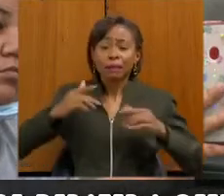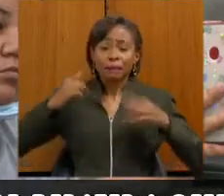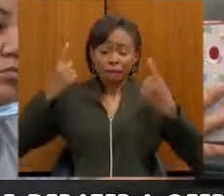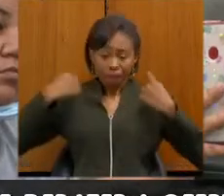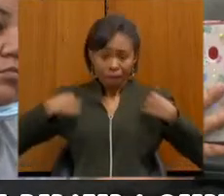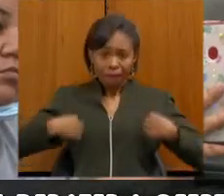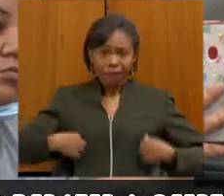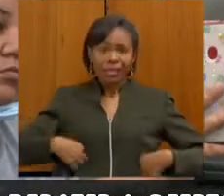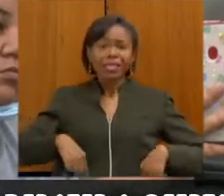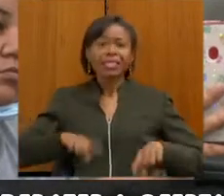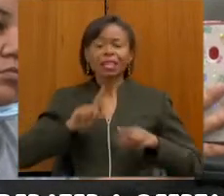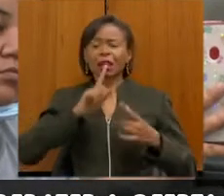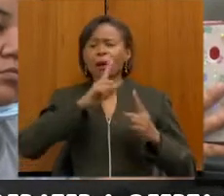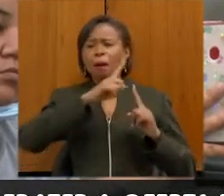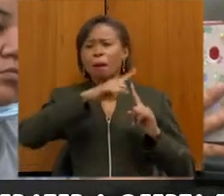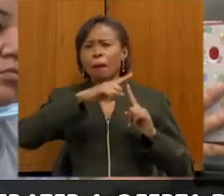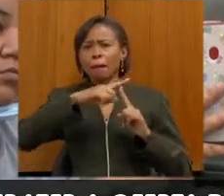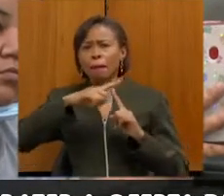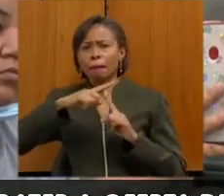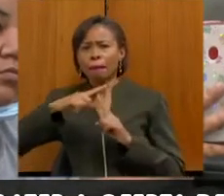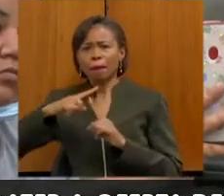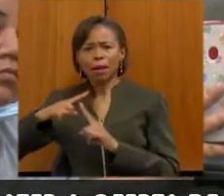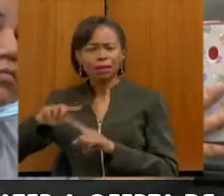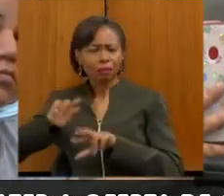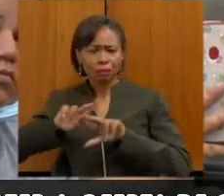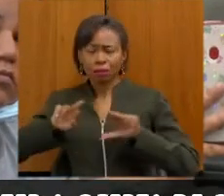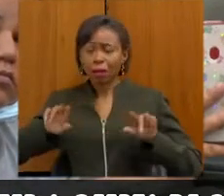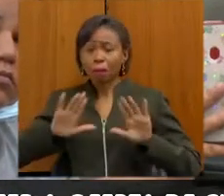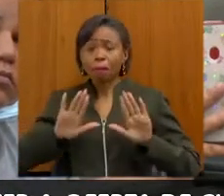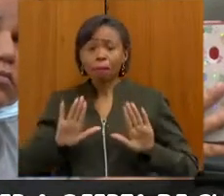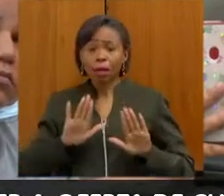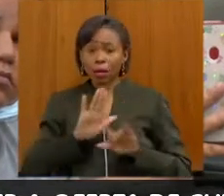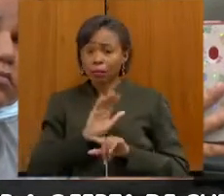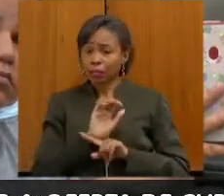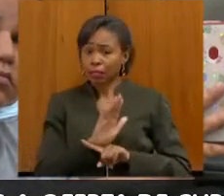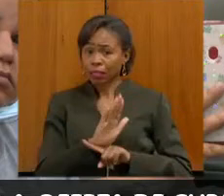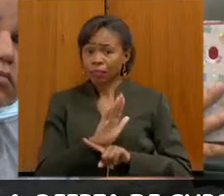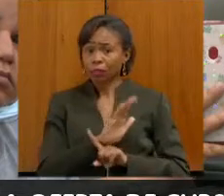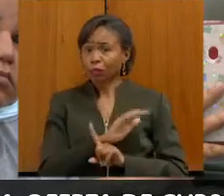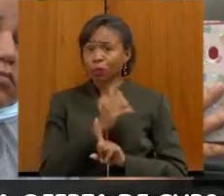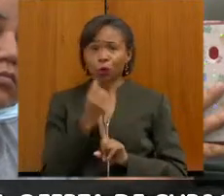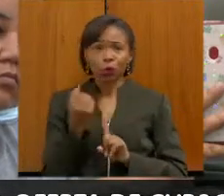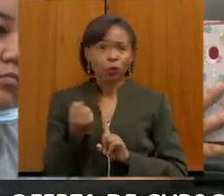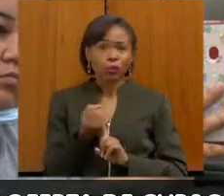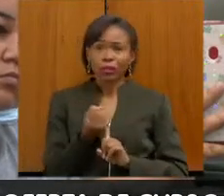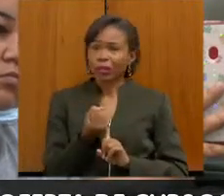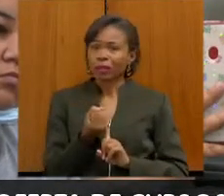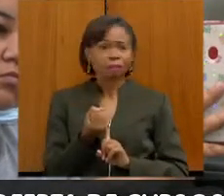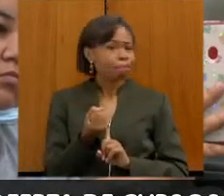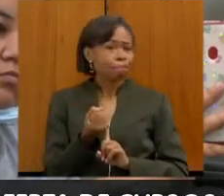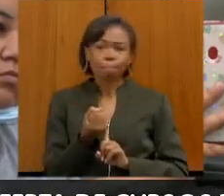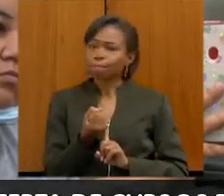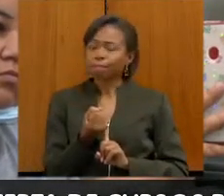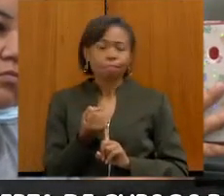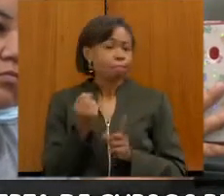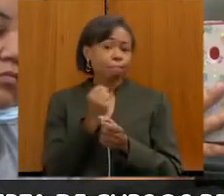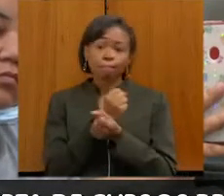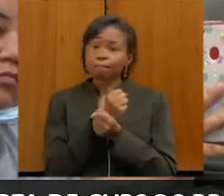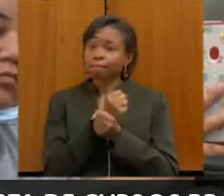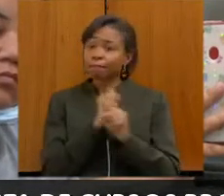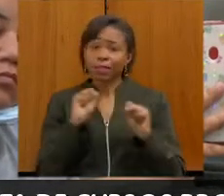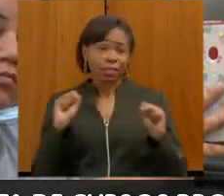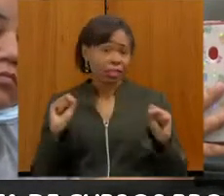as tipificações ainda da assistência social não conseguem encontrar uma luva para